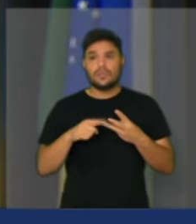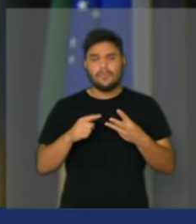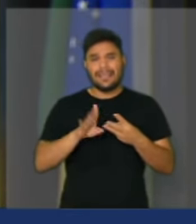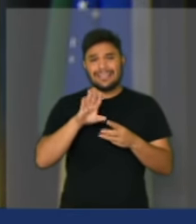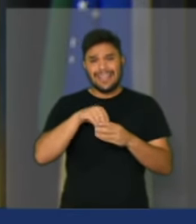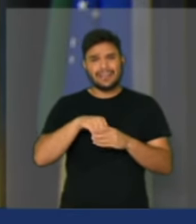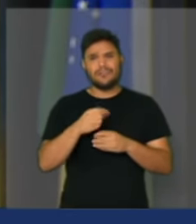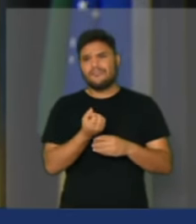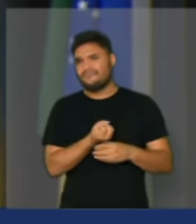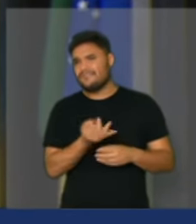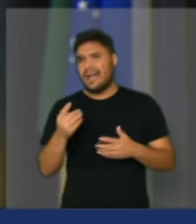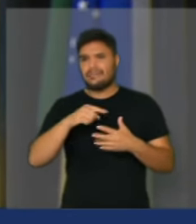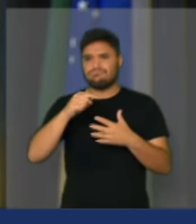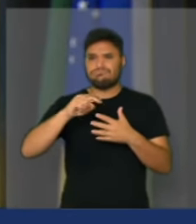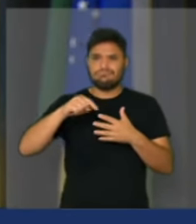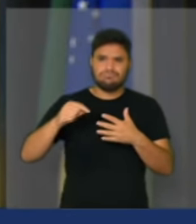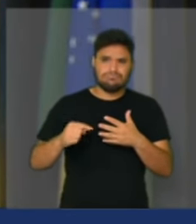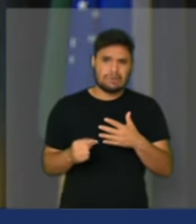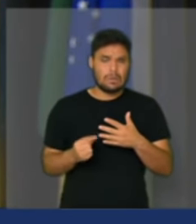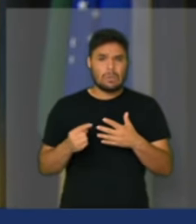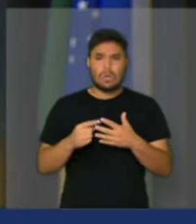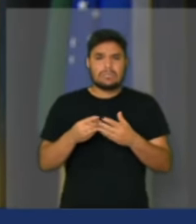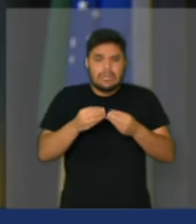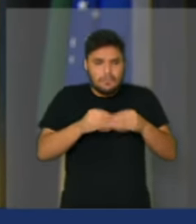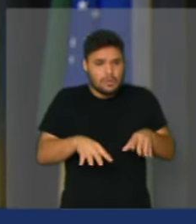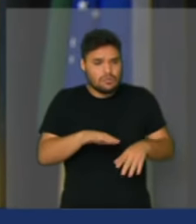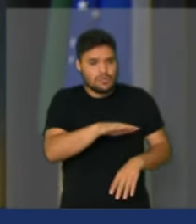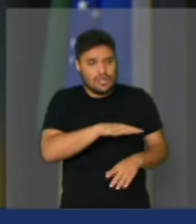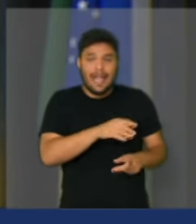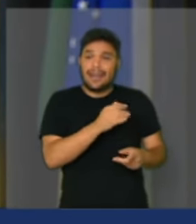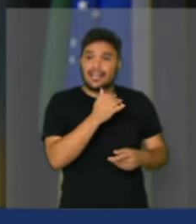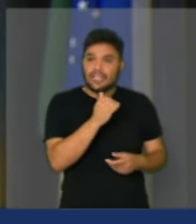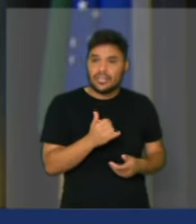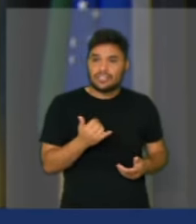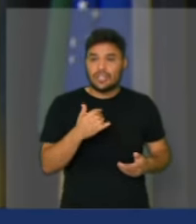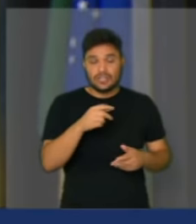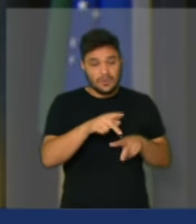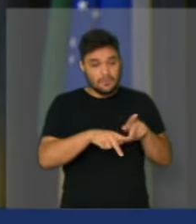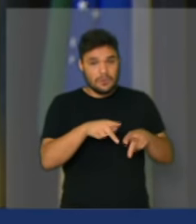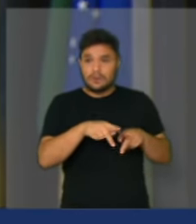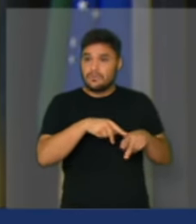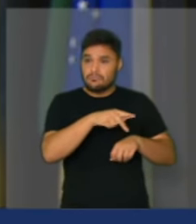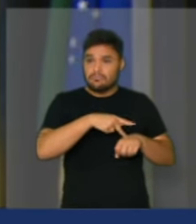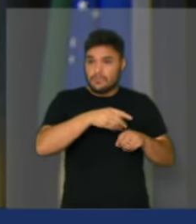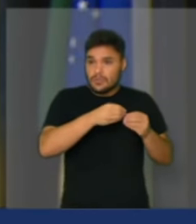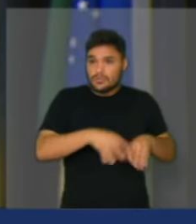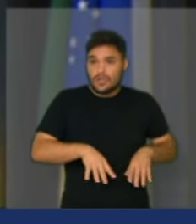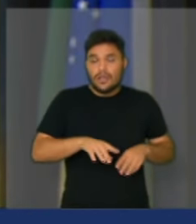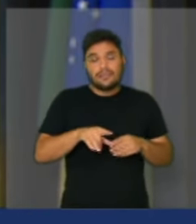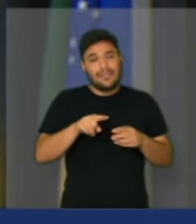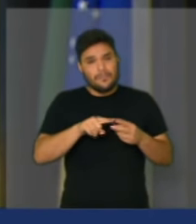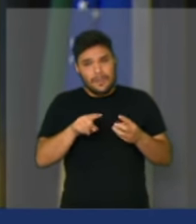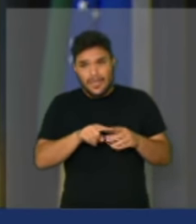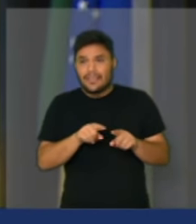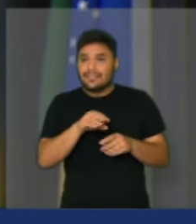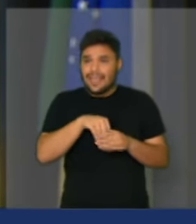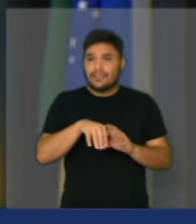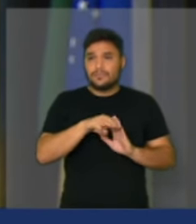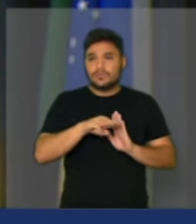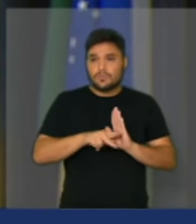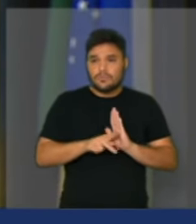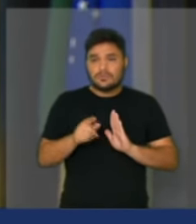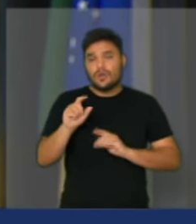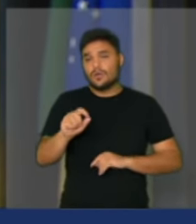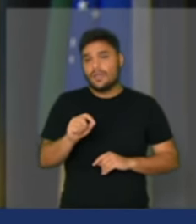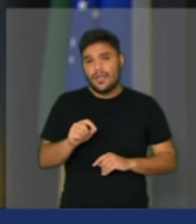indesejáveis para o setor energético e para a nação brasileira, e aviltando ainda mais a transferência de